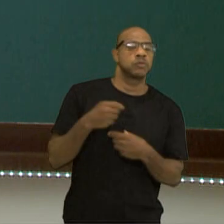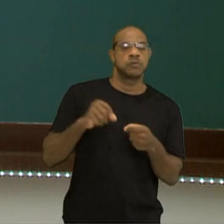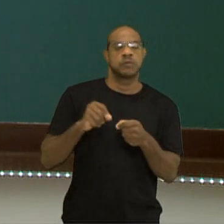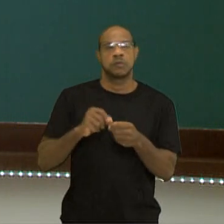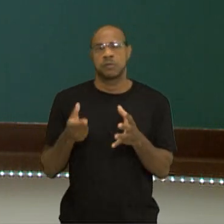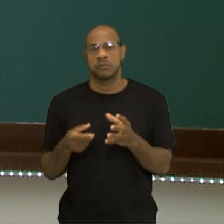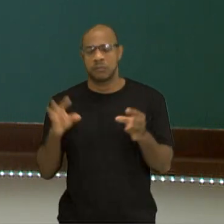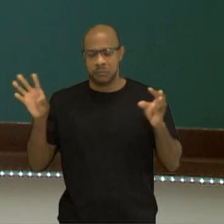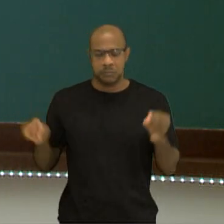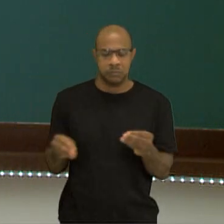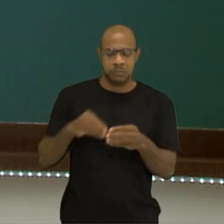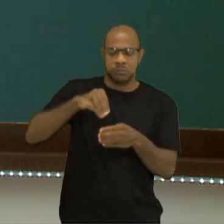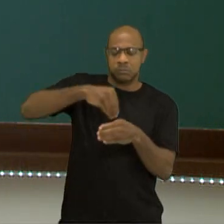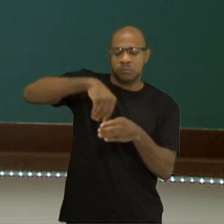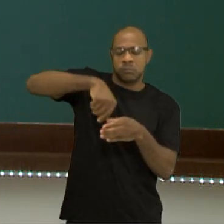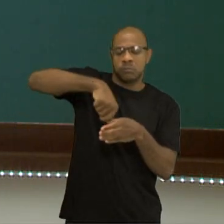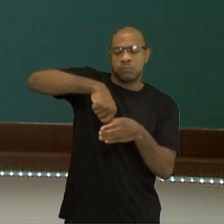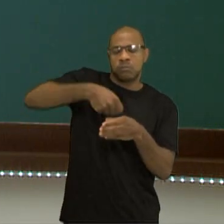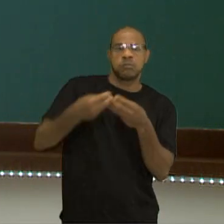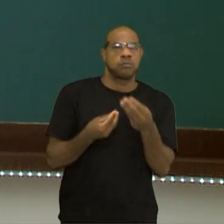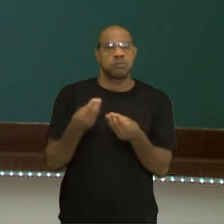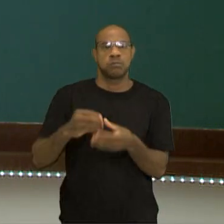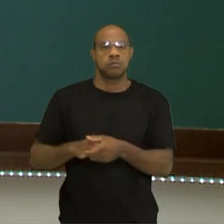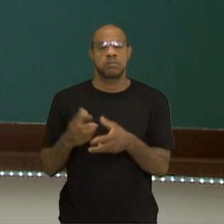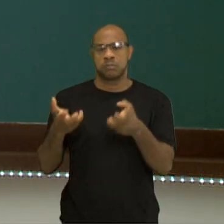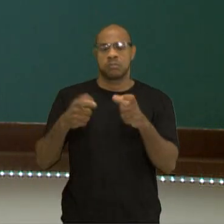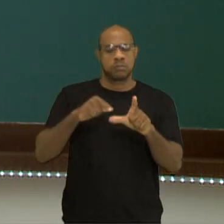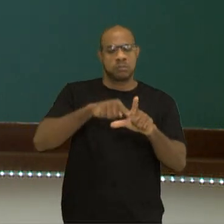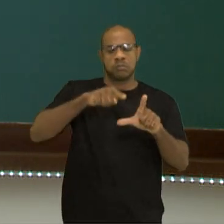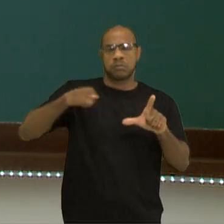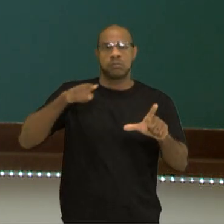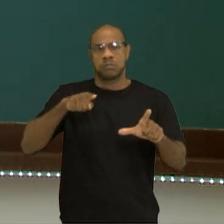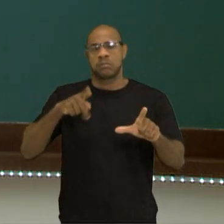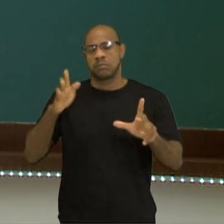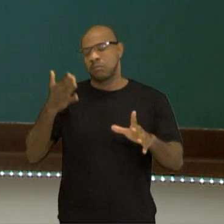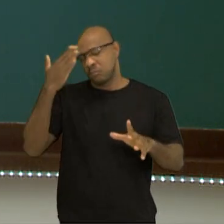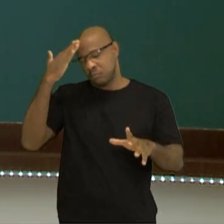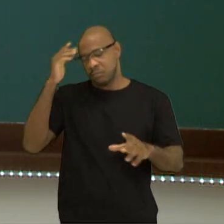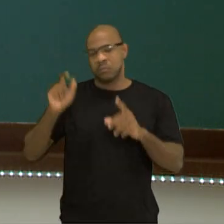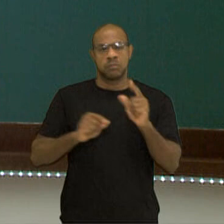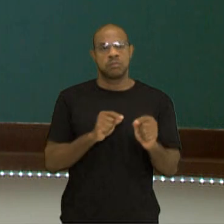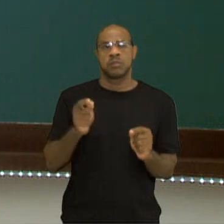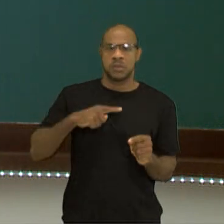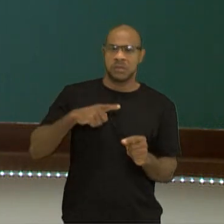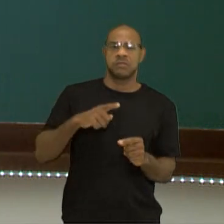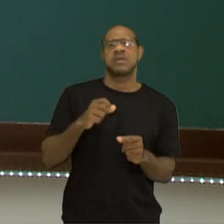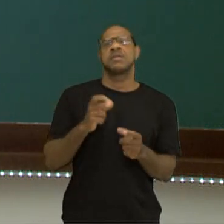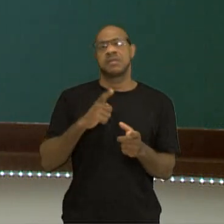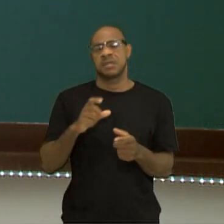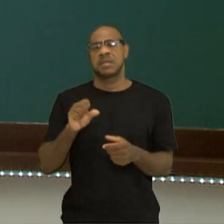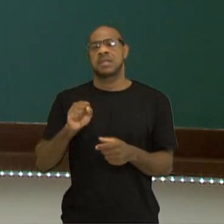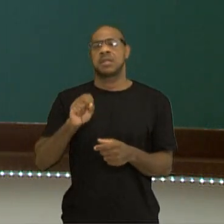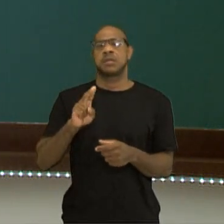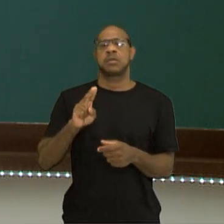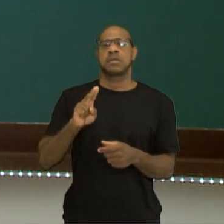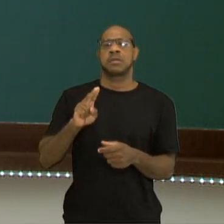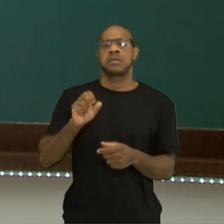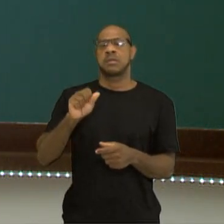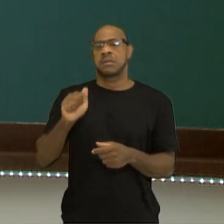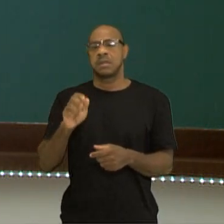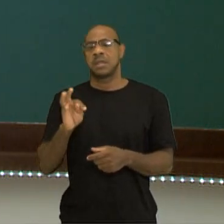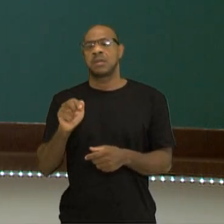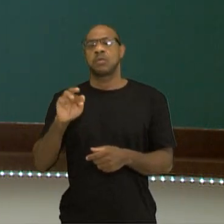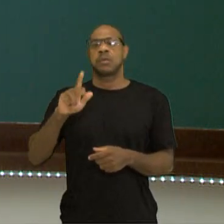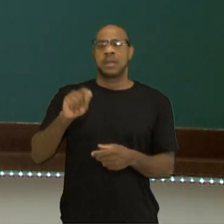mesmo de juntar o soluto com o solvente. Olhando um gráfico como esse, eu já sei se vai ser saturado, insaturado ou